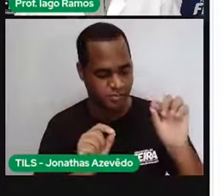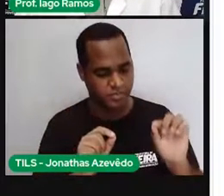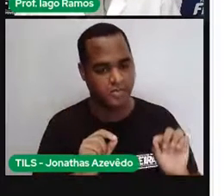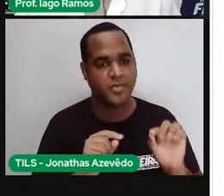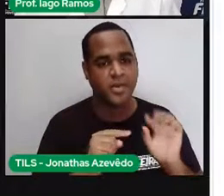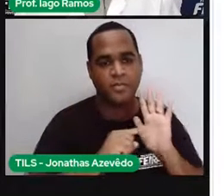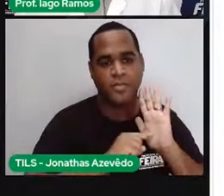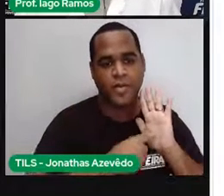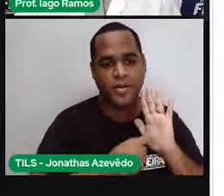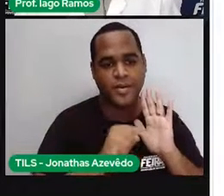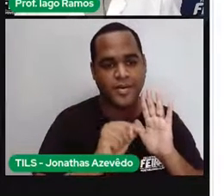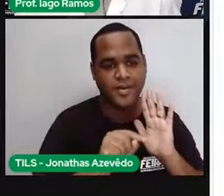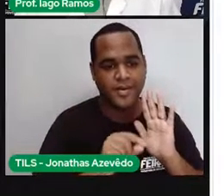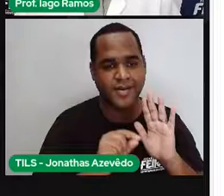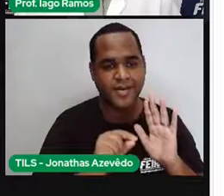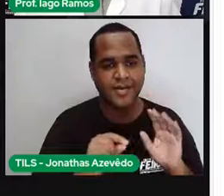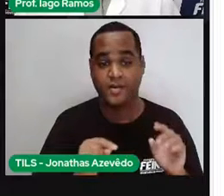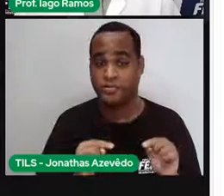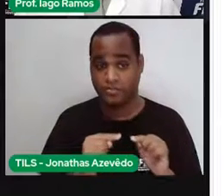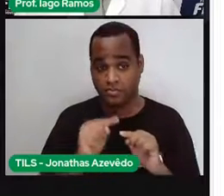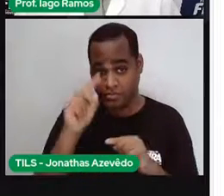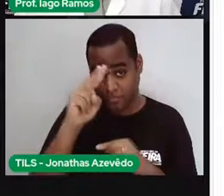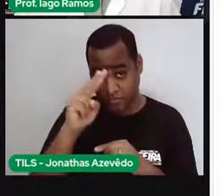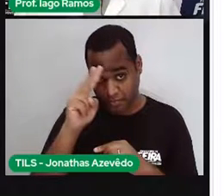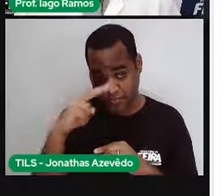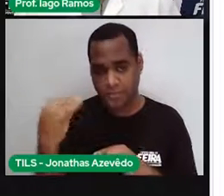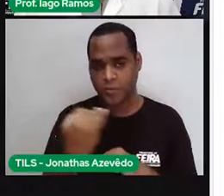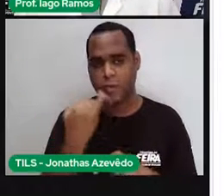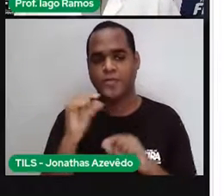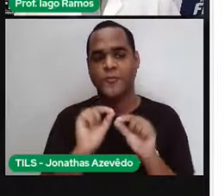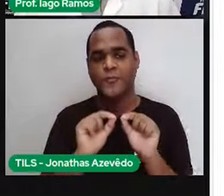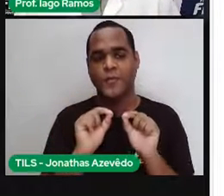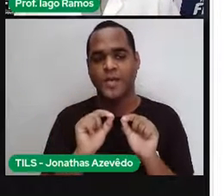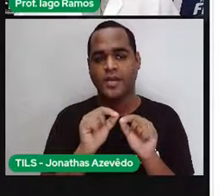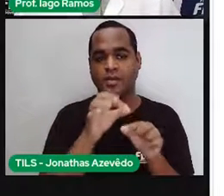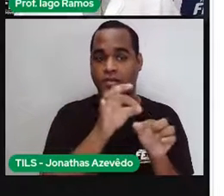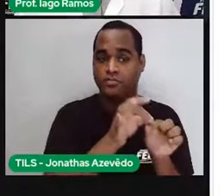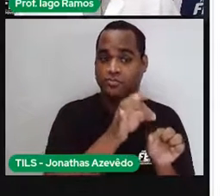Lembre-se que isso é a largura.